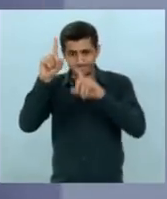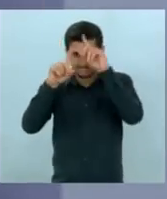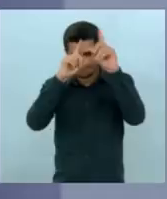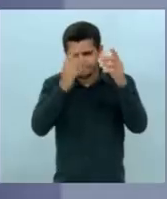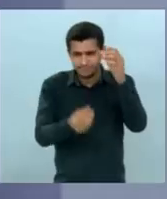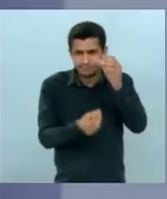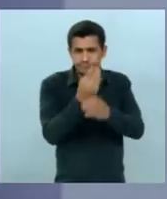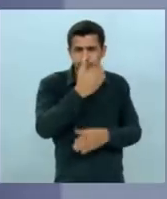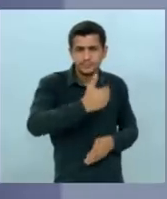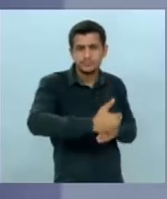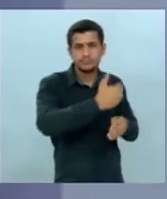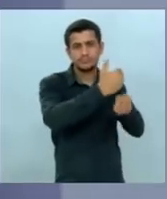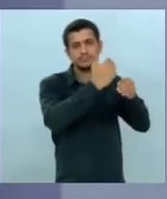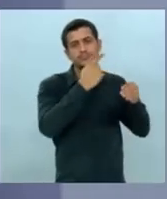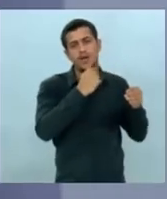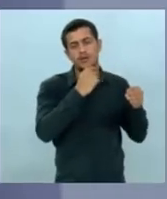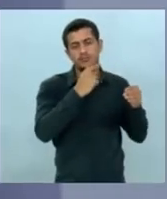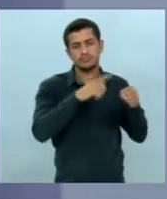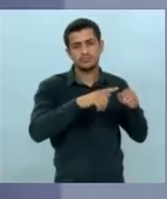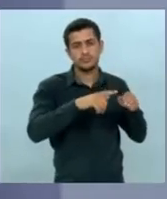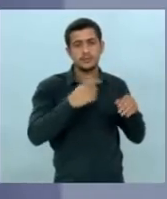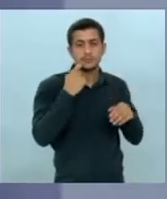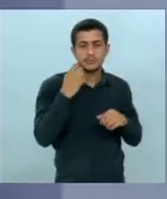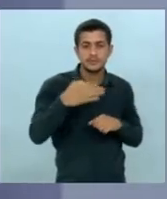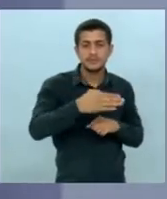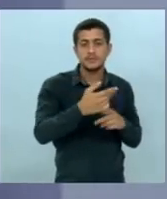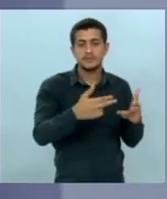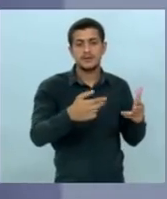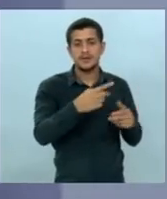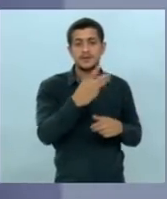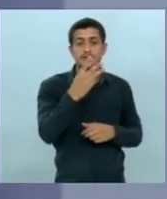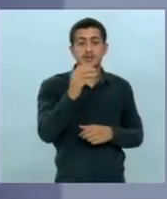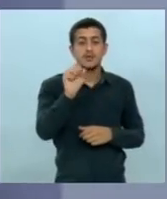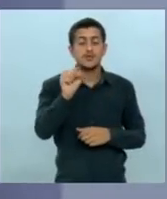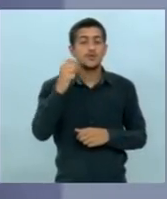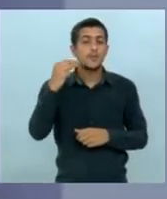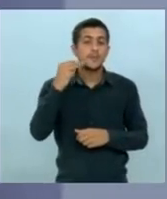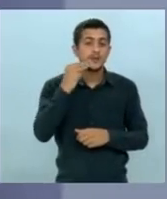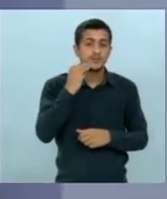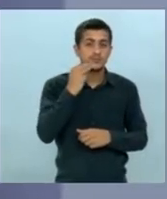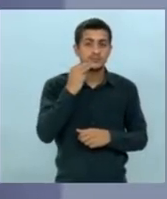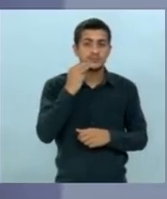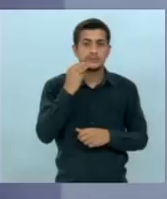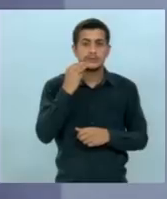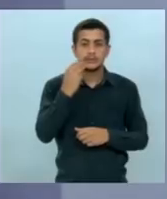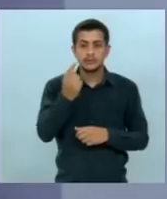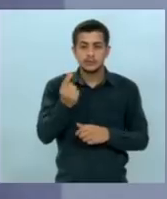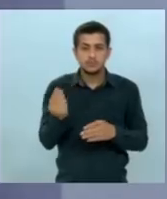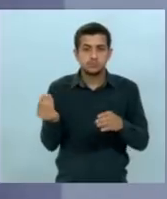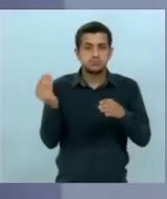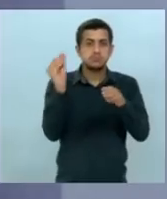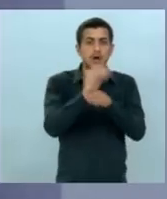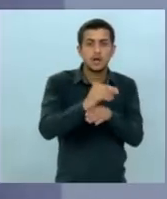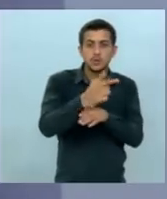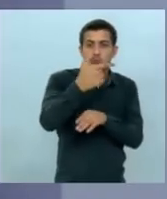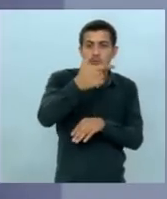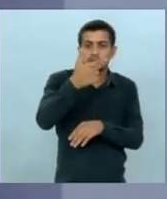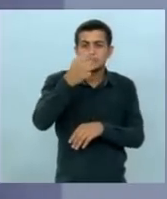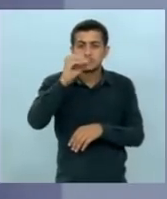adversário e contratou por 88 milhões a obra gastou 203 milhões